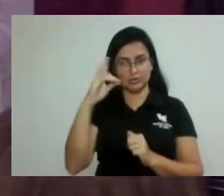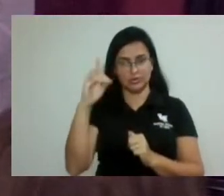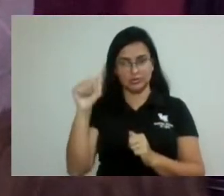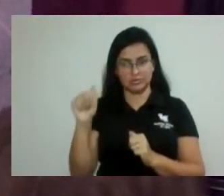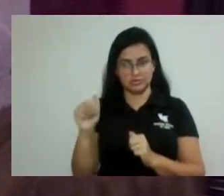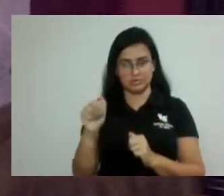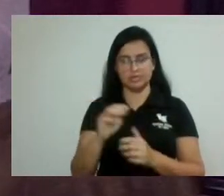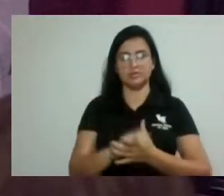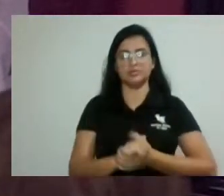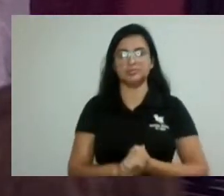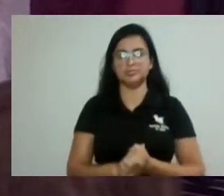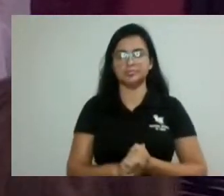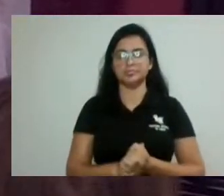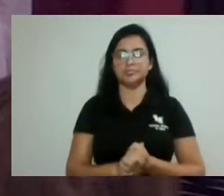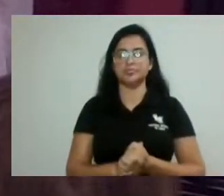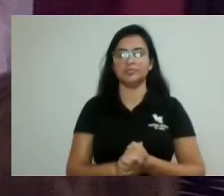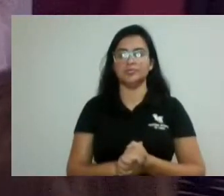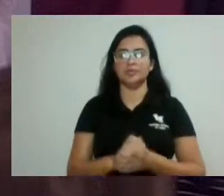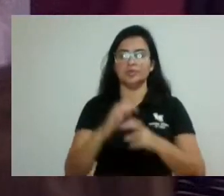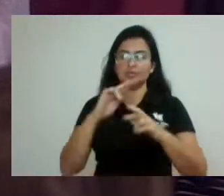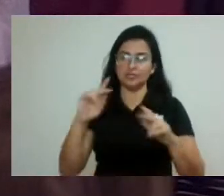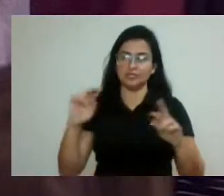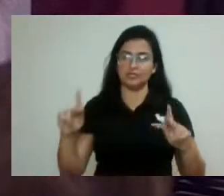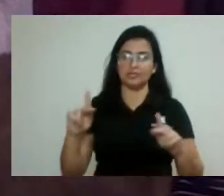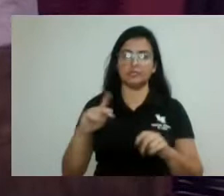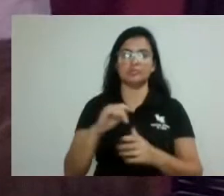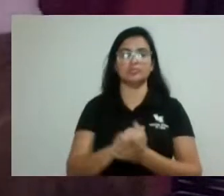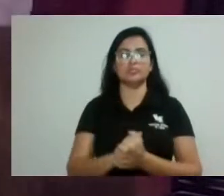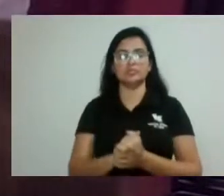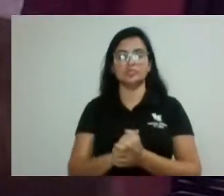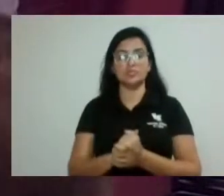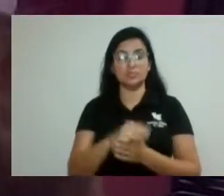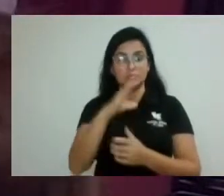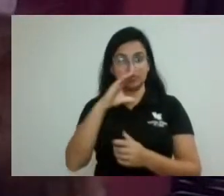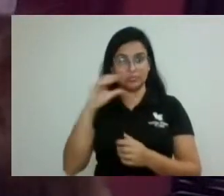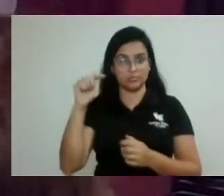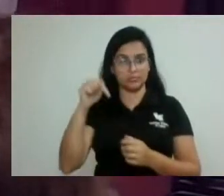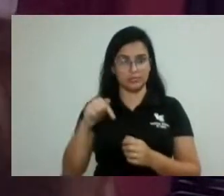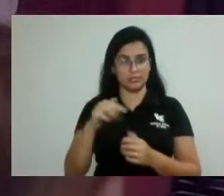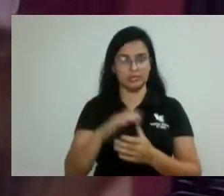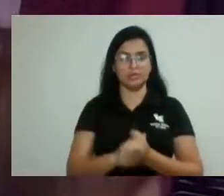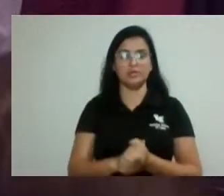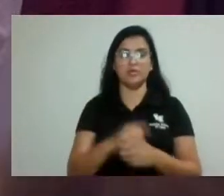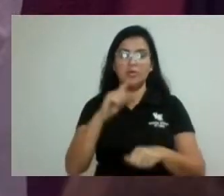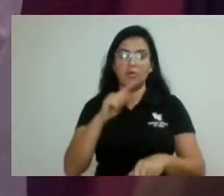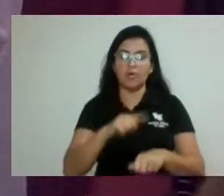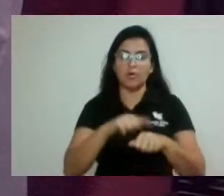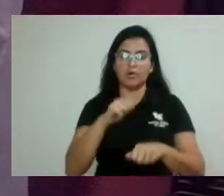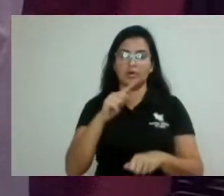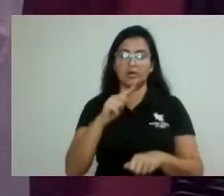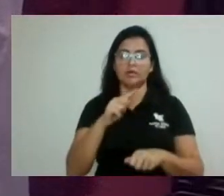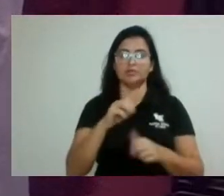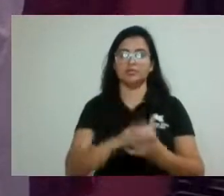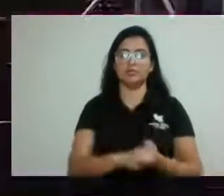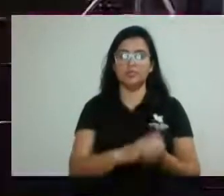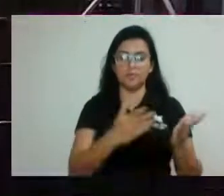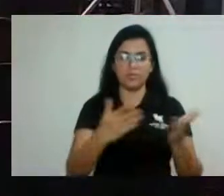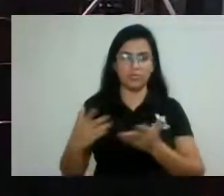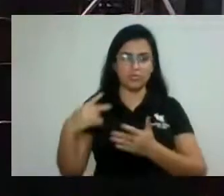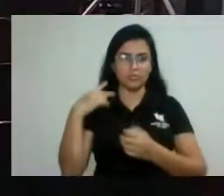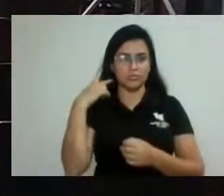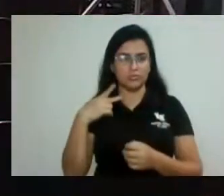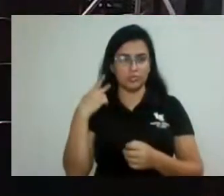Jefferson, estando na hora regimental, convido o vereador Zé Mácio Garotinho, nosso